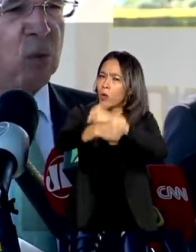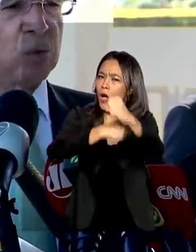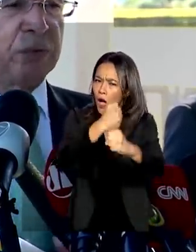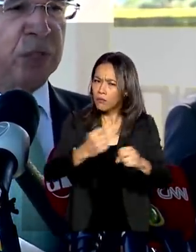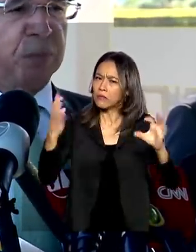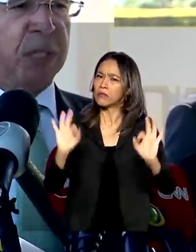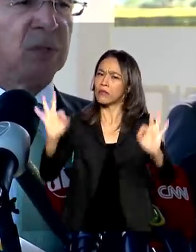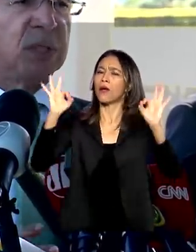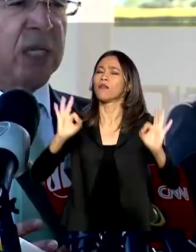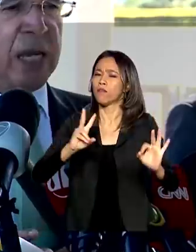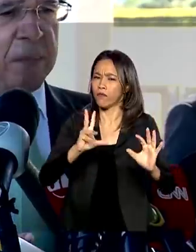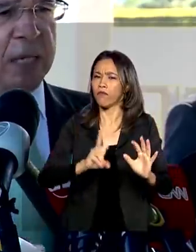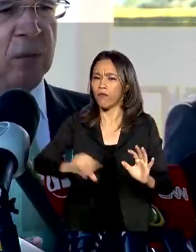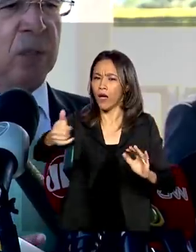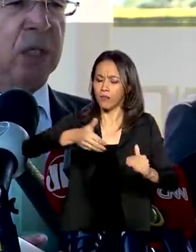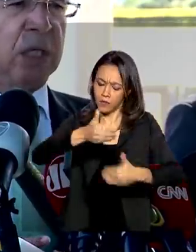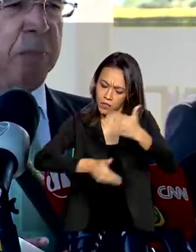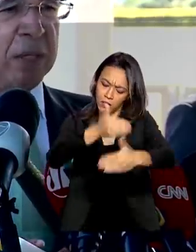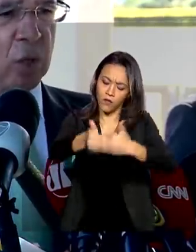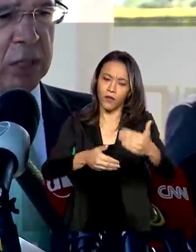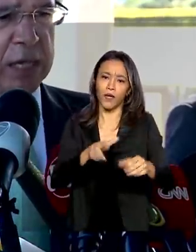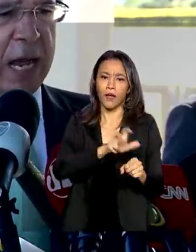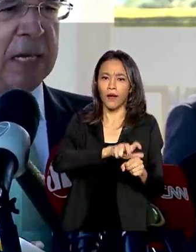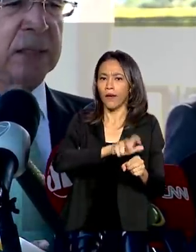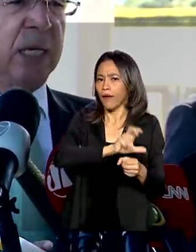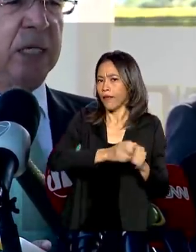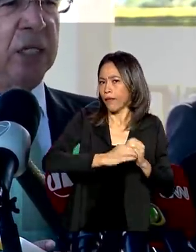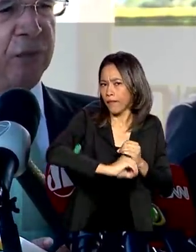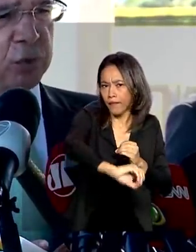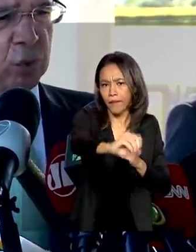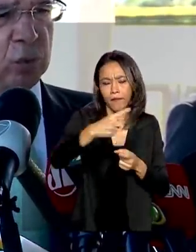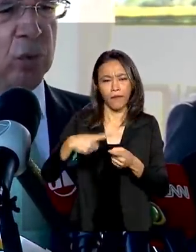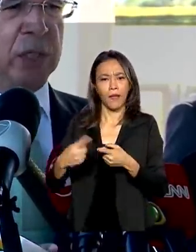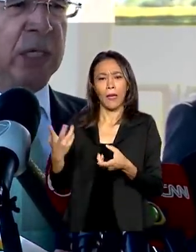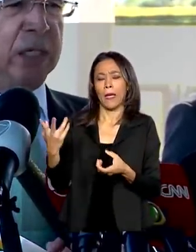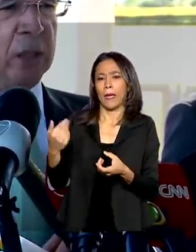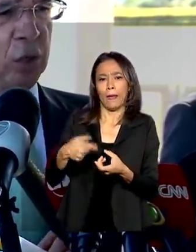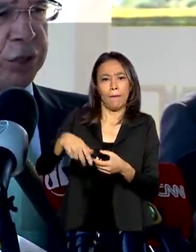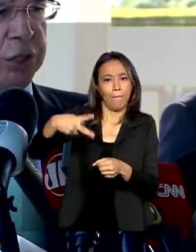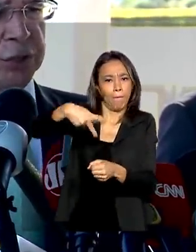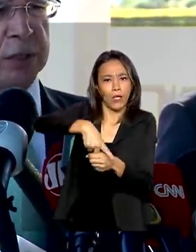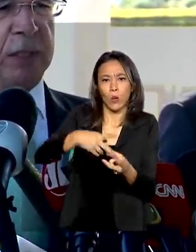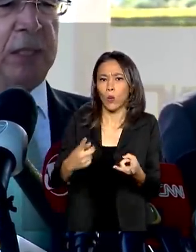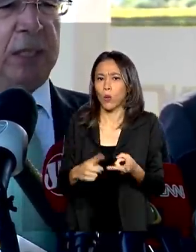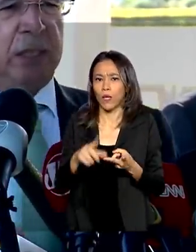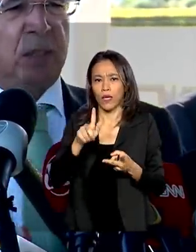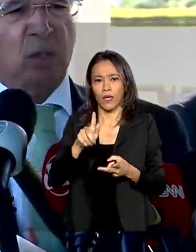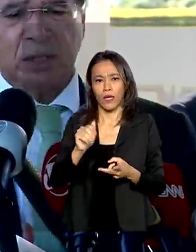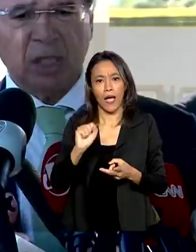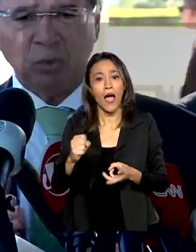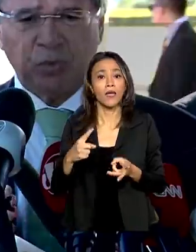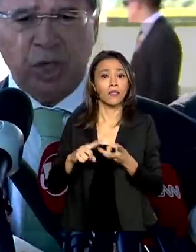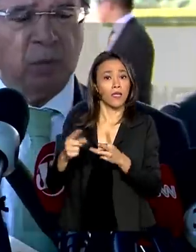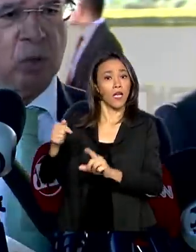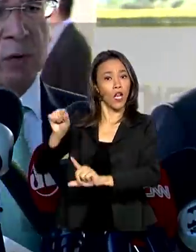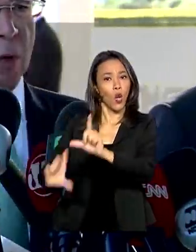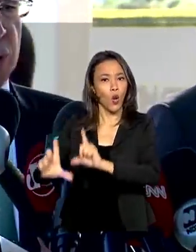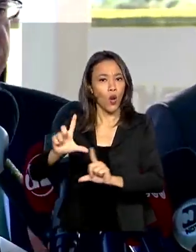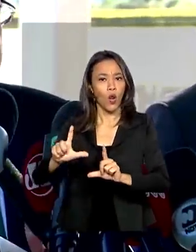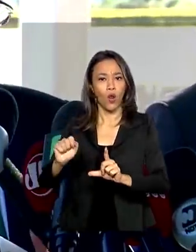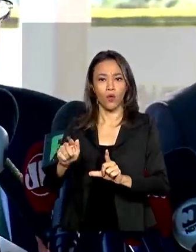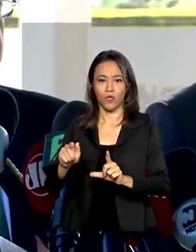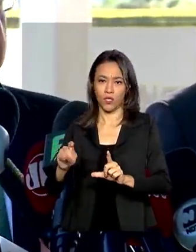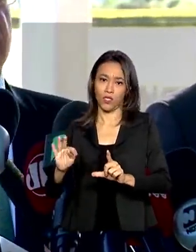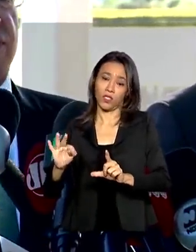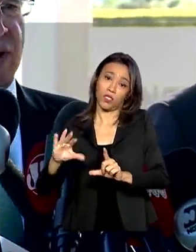com os investimentos em saneamento, em petróleo e gás, em infraestrutura, em logística. Então nós seguimos firme no nosso